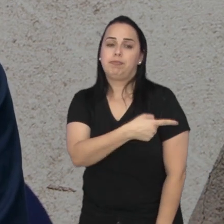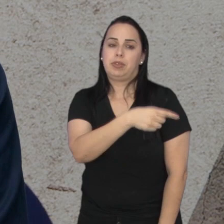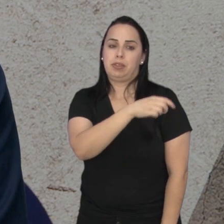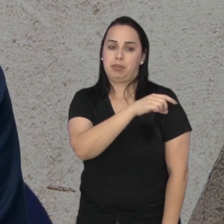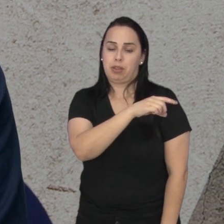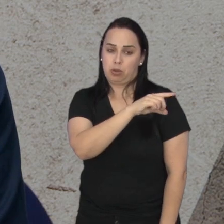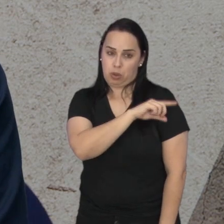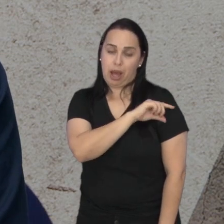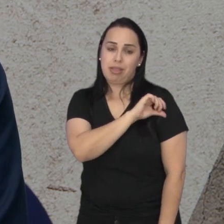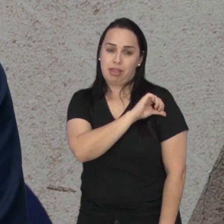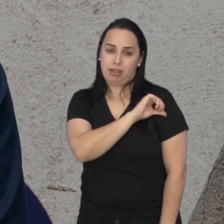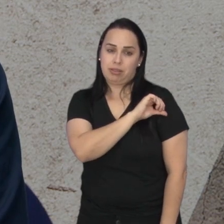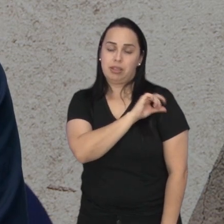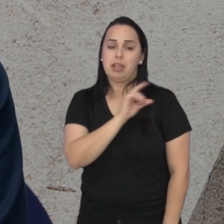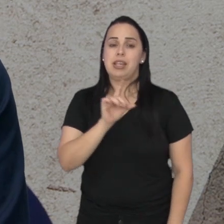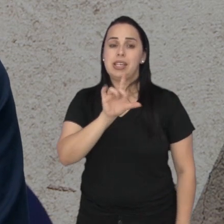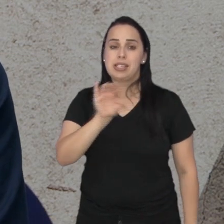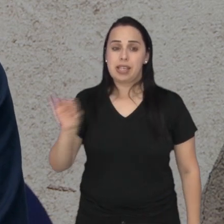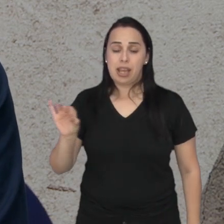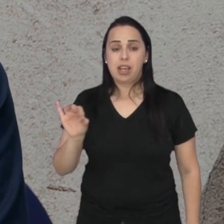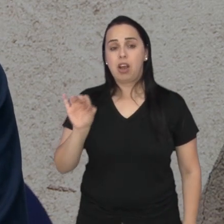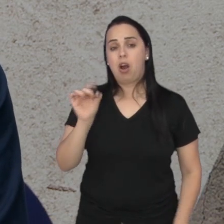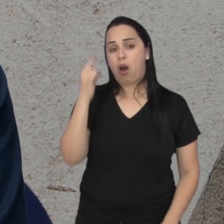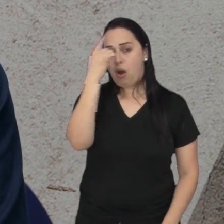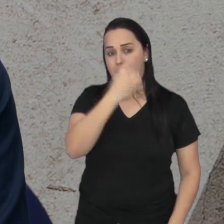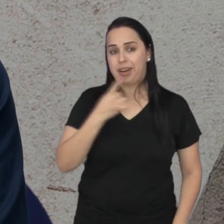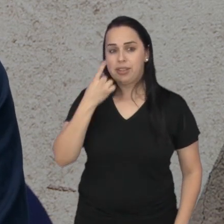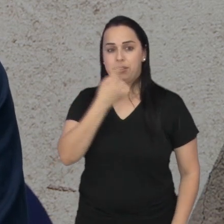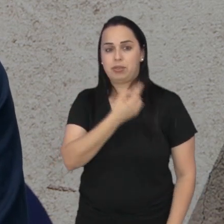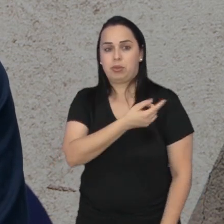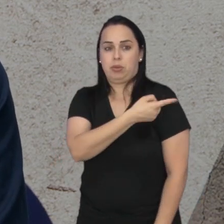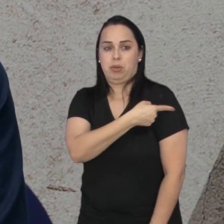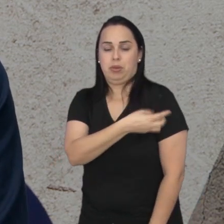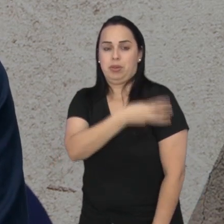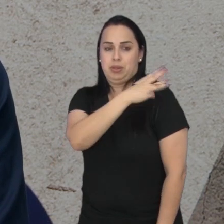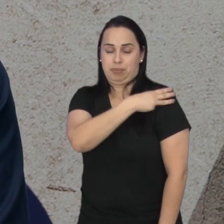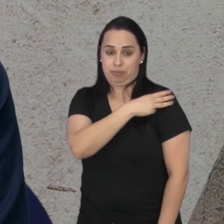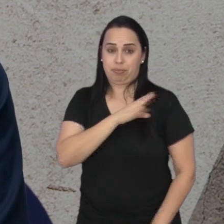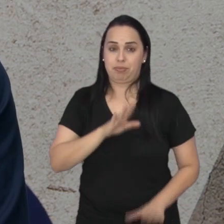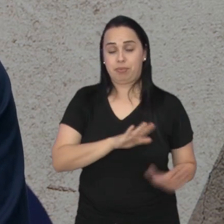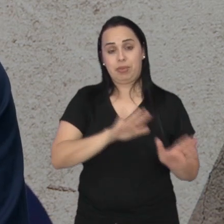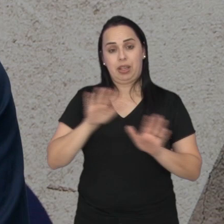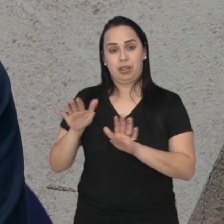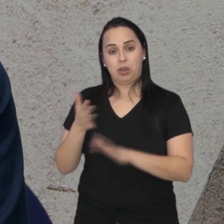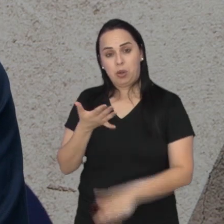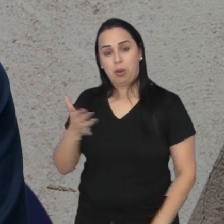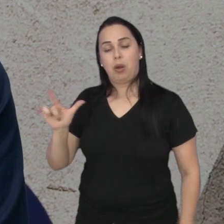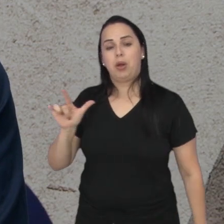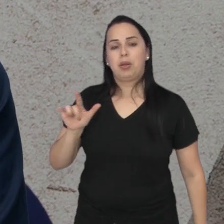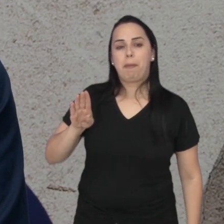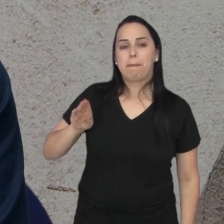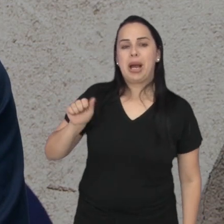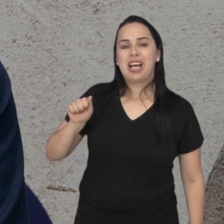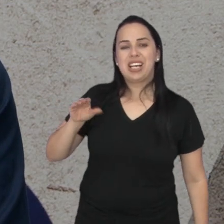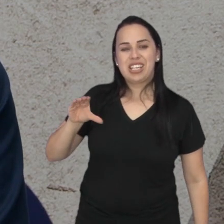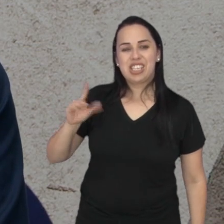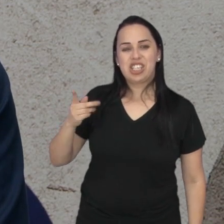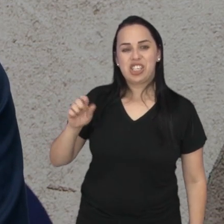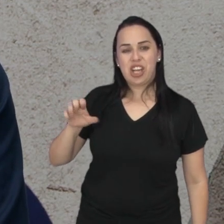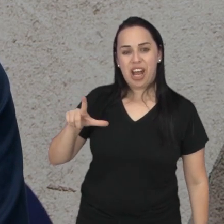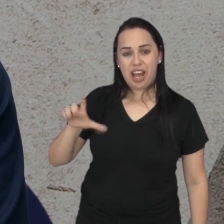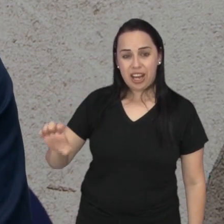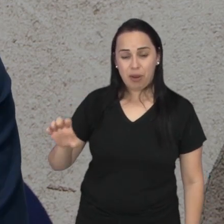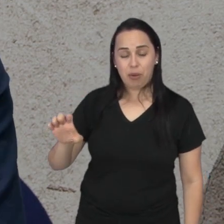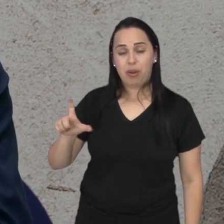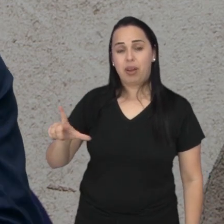1, 150 horas no ensino fundamental 2, mais 100 horas no ensino médio. O bacharelado, ele já vai fazer